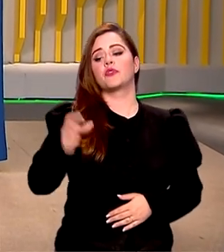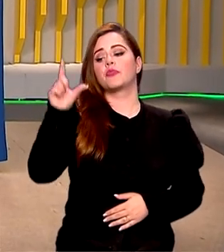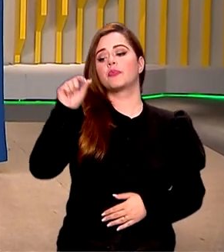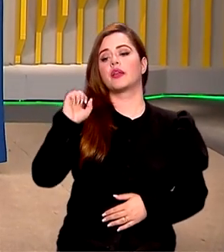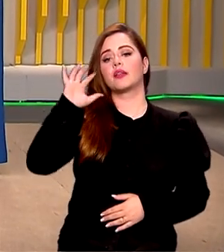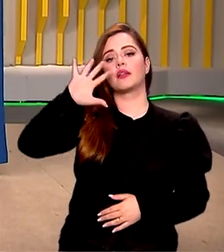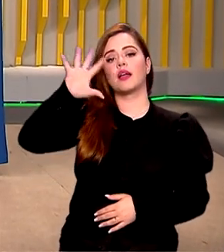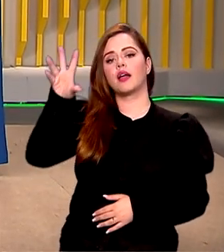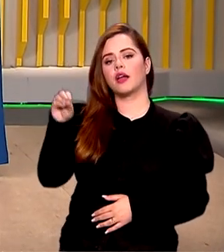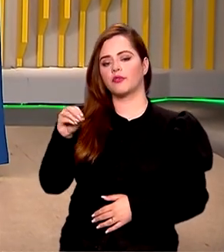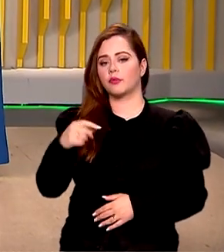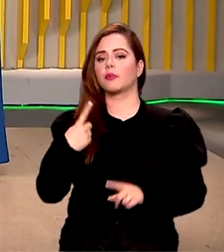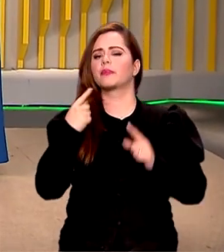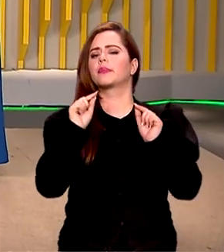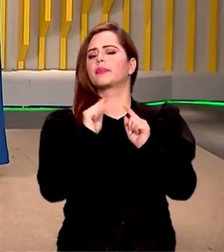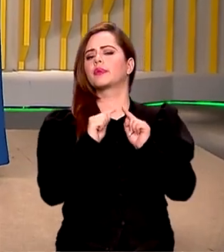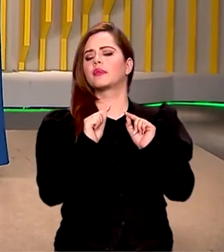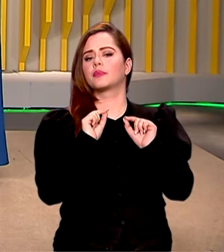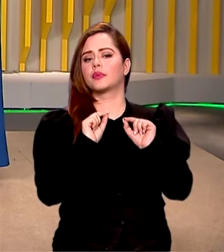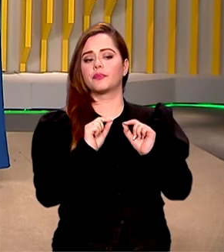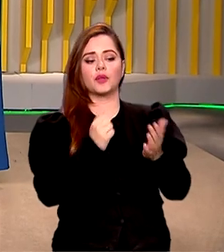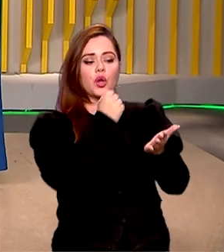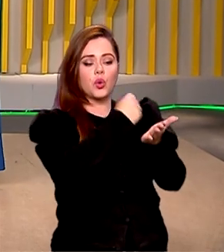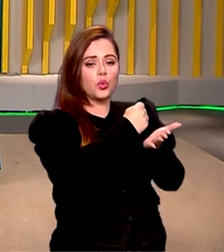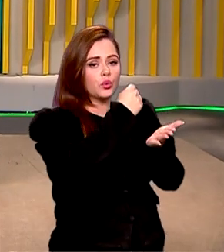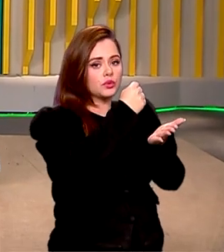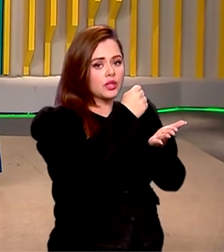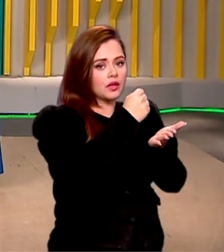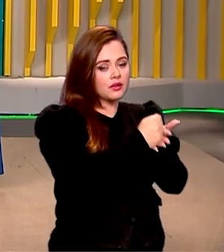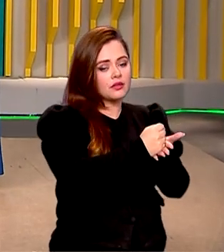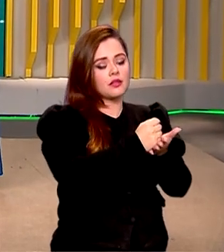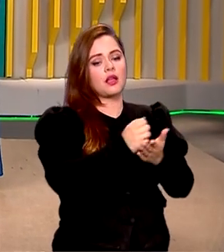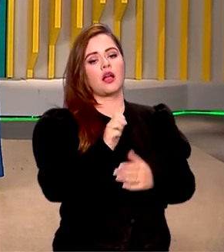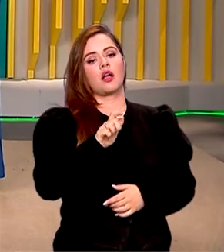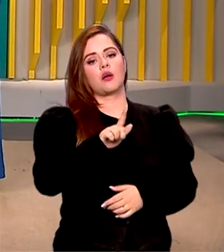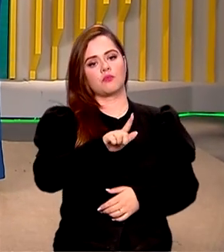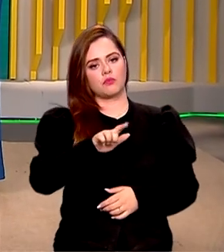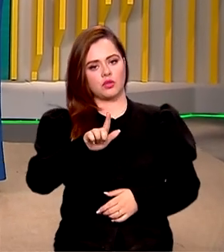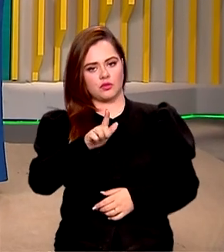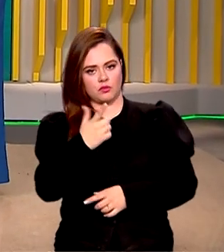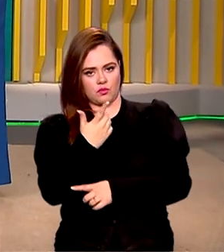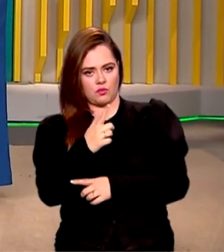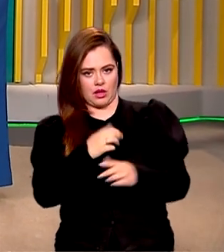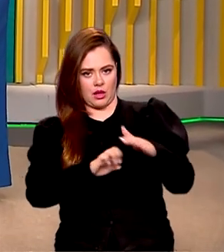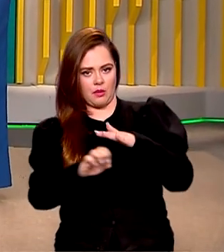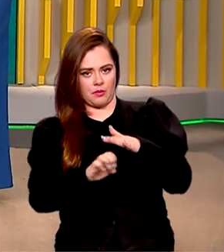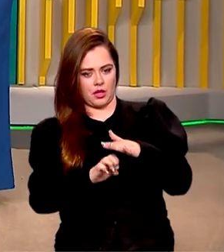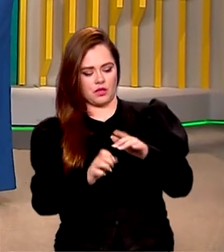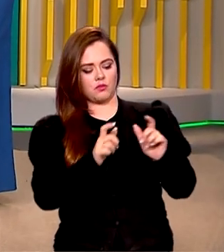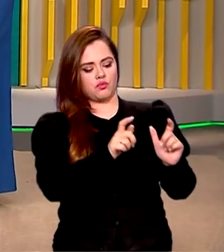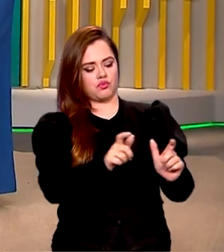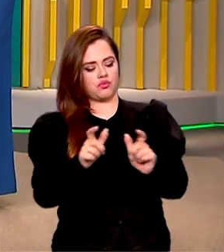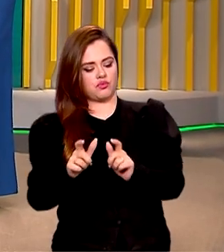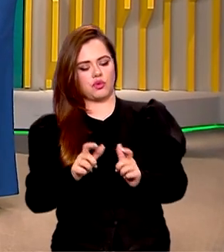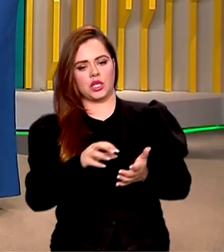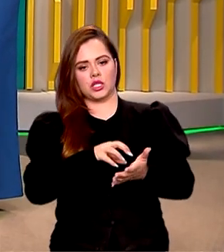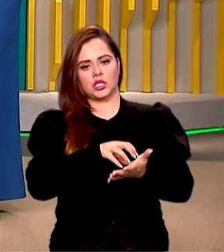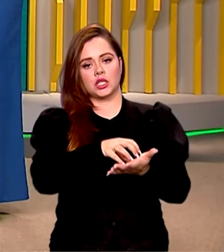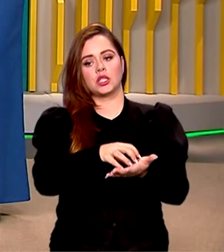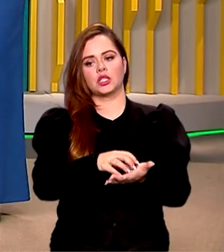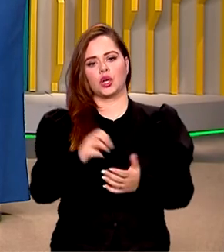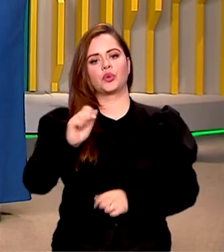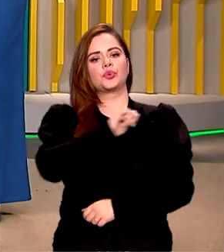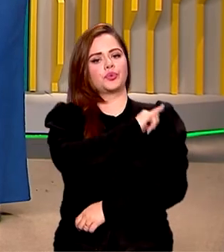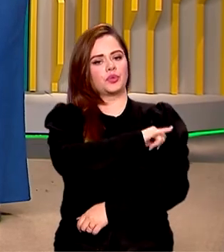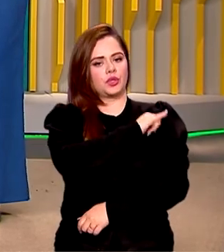de contratar uma instituição gestora que vai promover ações de fortalecimento da região localizada na zona central do Rio de Janeiro.